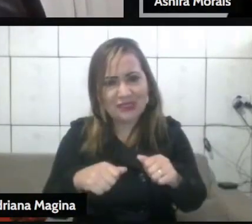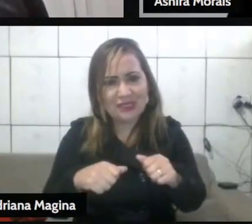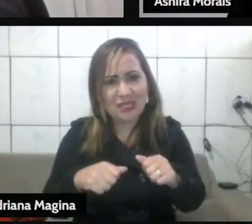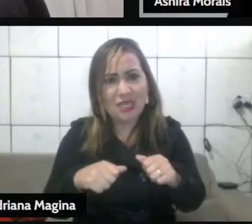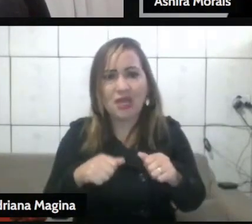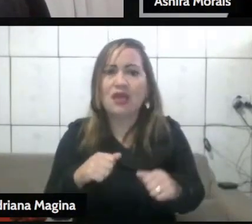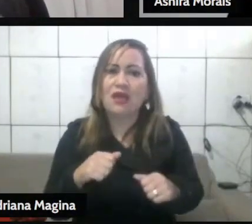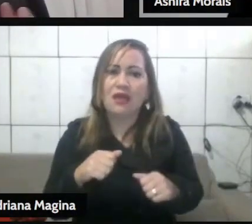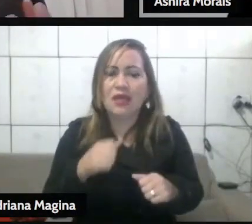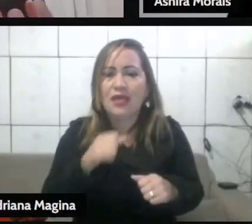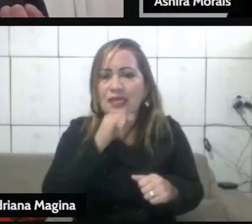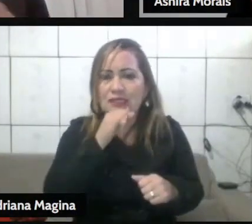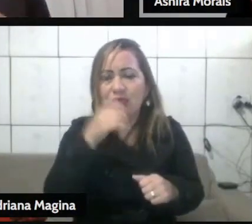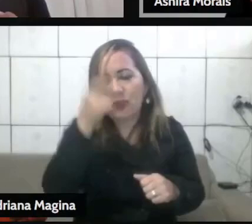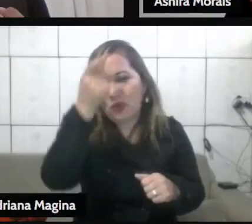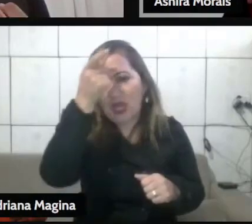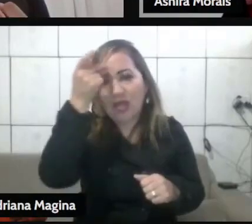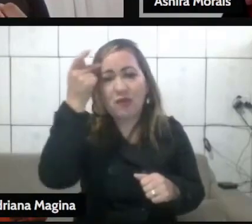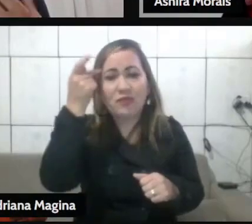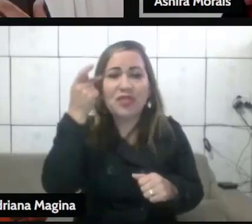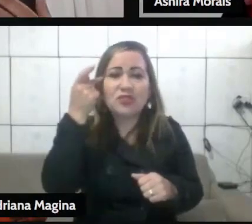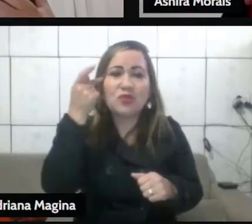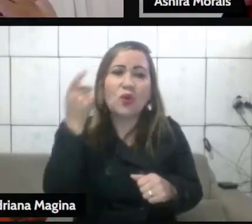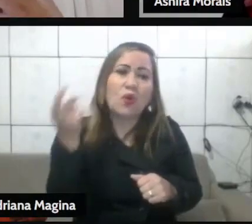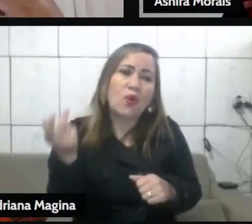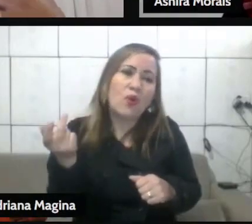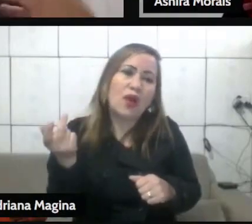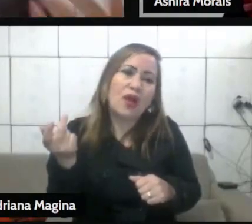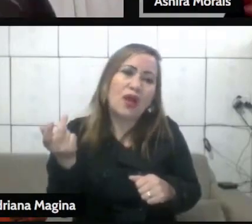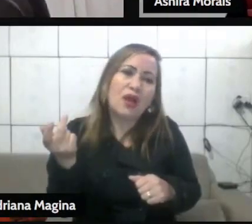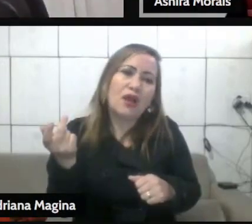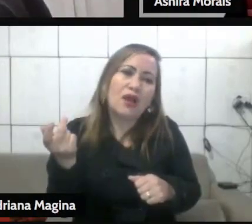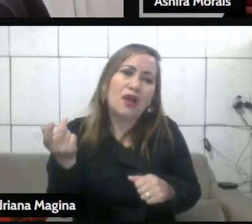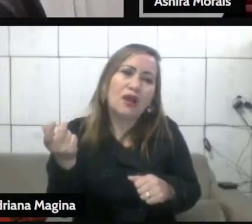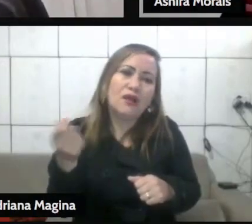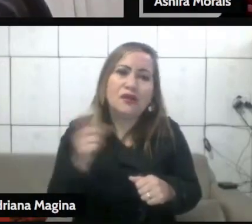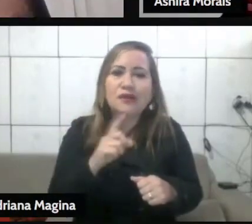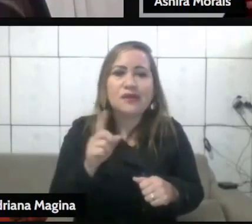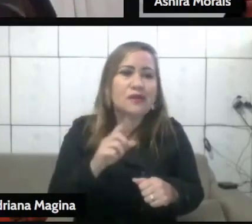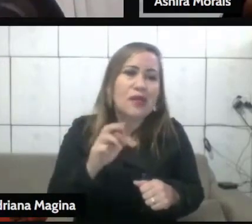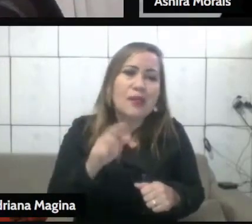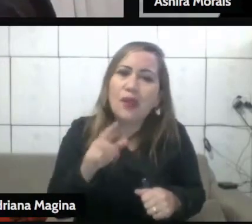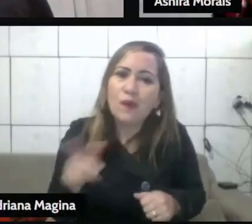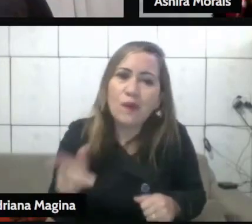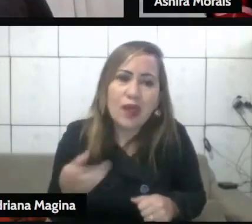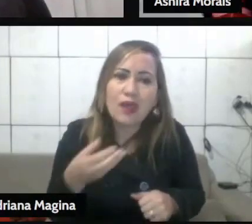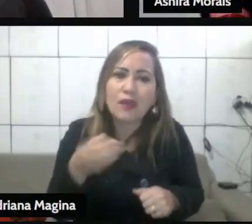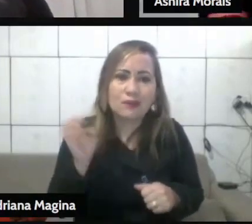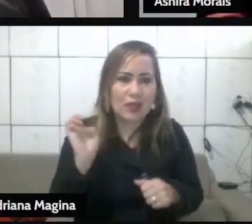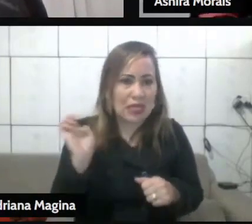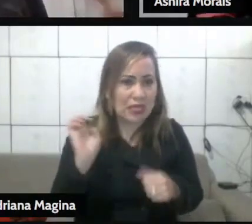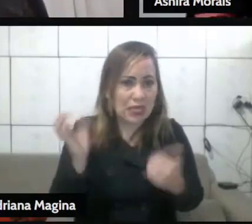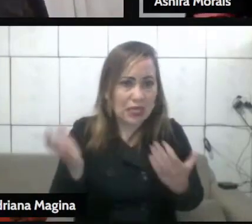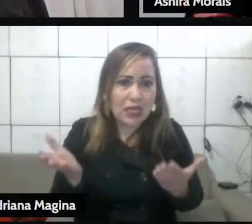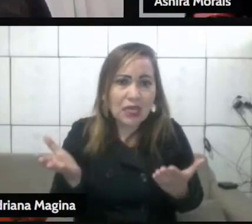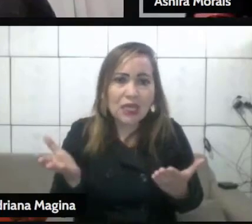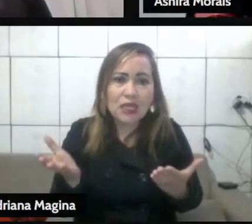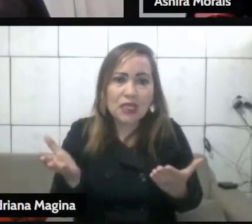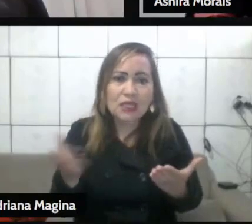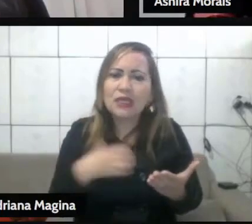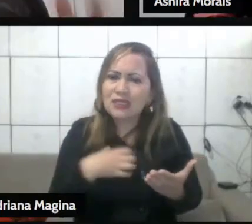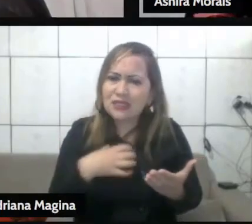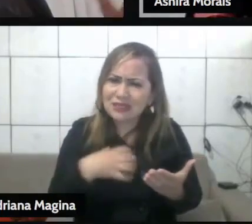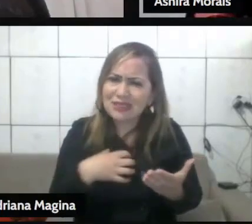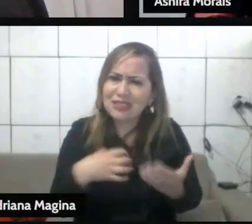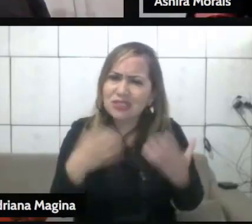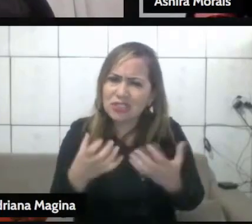homossexual sente, talvez, muito mais vontade de fazer, de praticar. Como eu falei, eu tenho alunos que